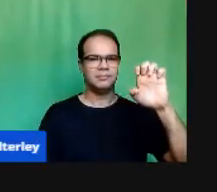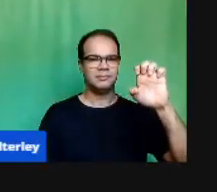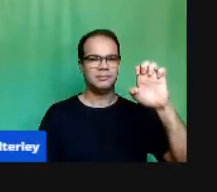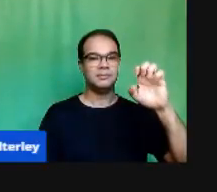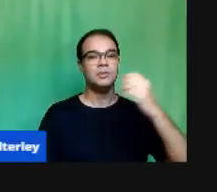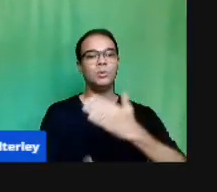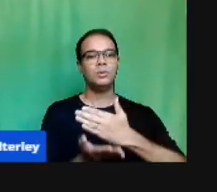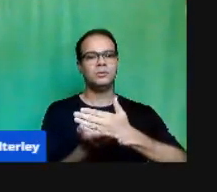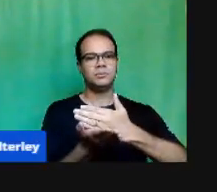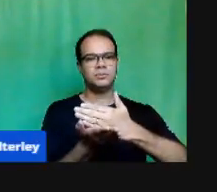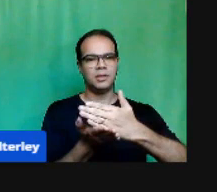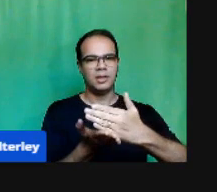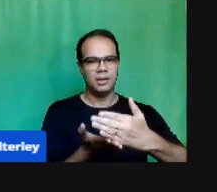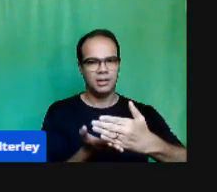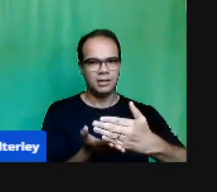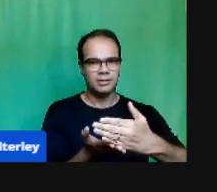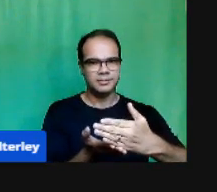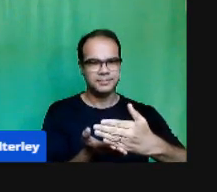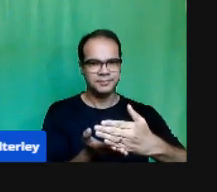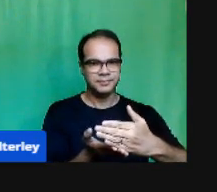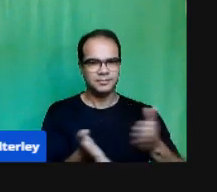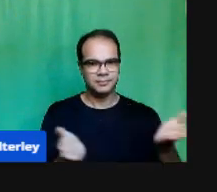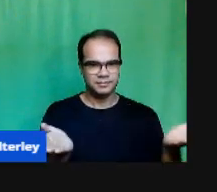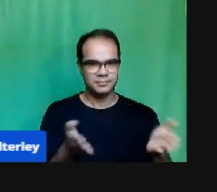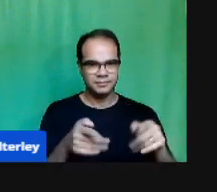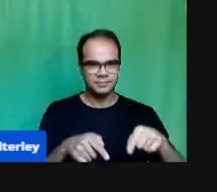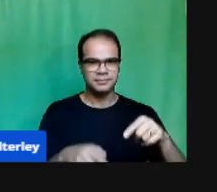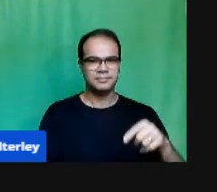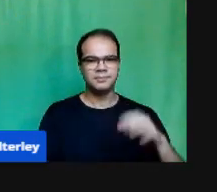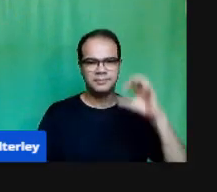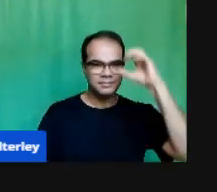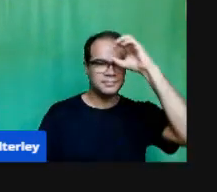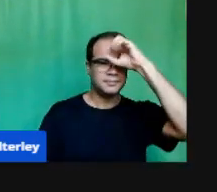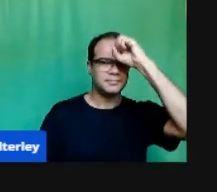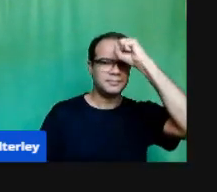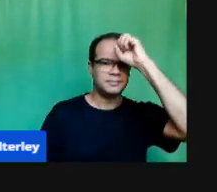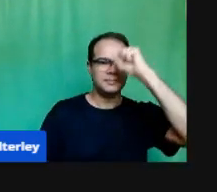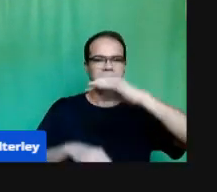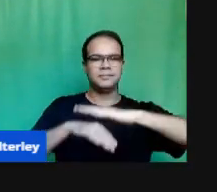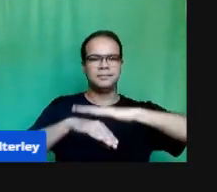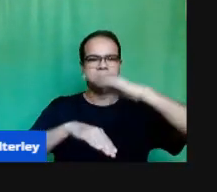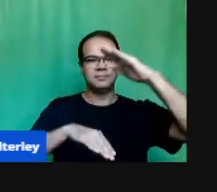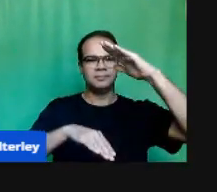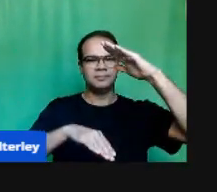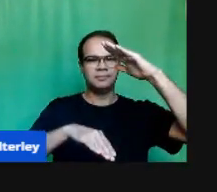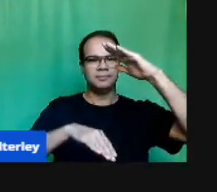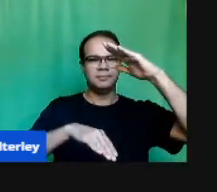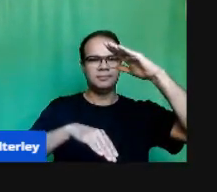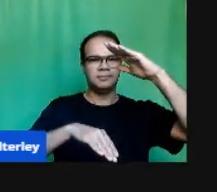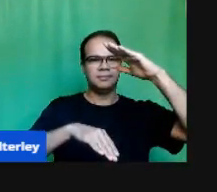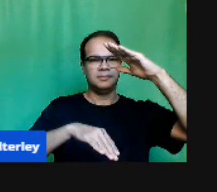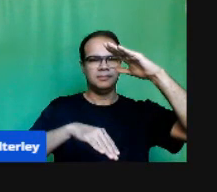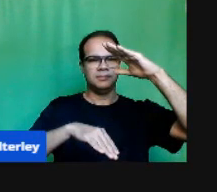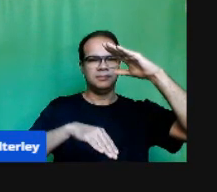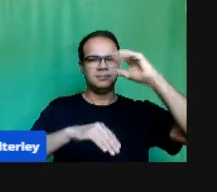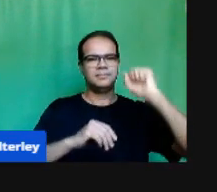continuidade A nossa Formação Neste Momento É Eu vou Entrar